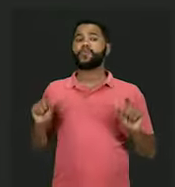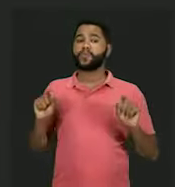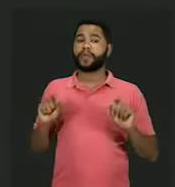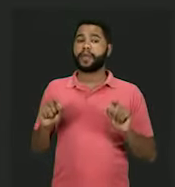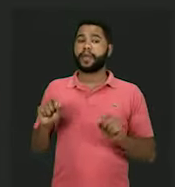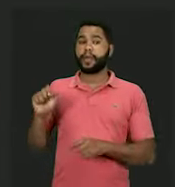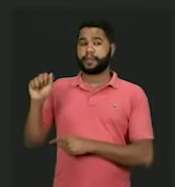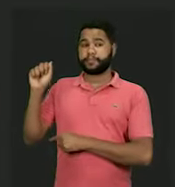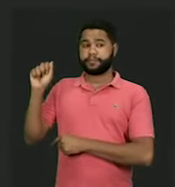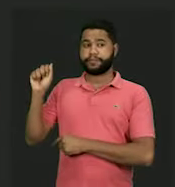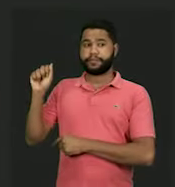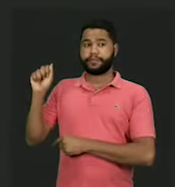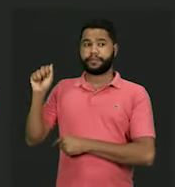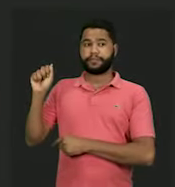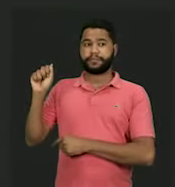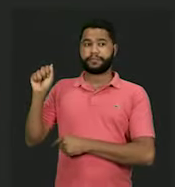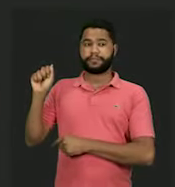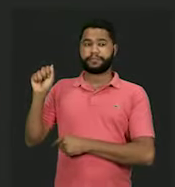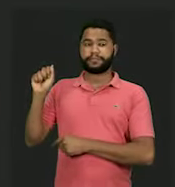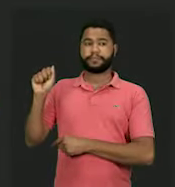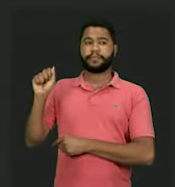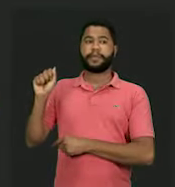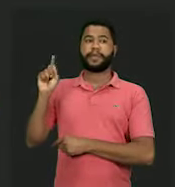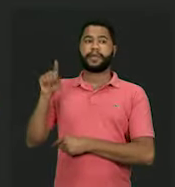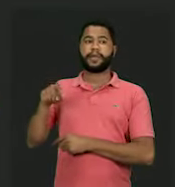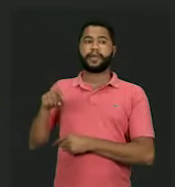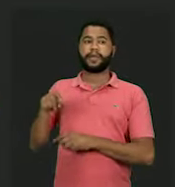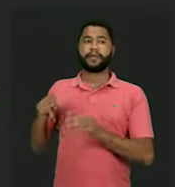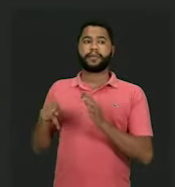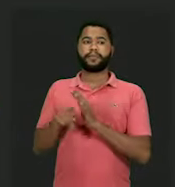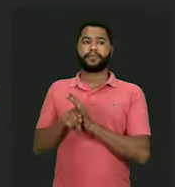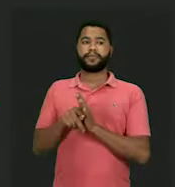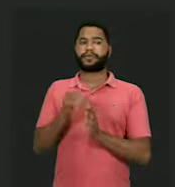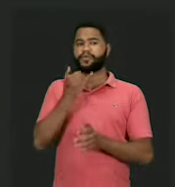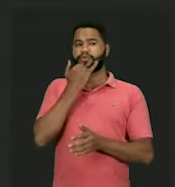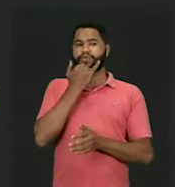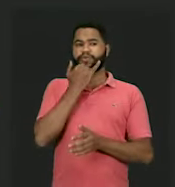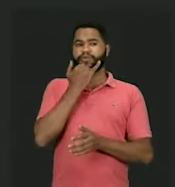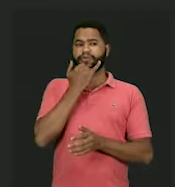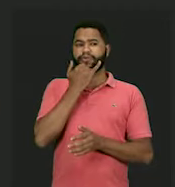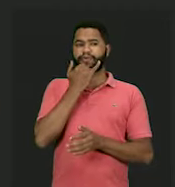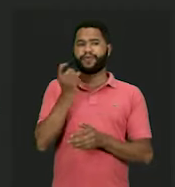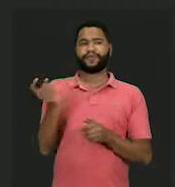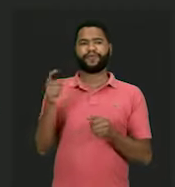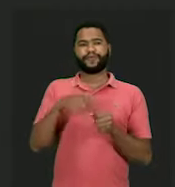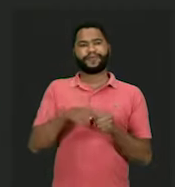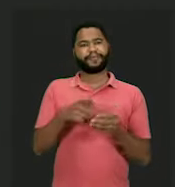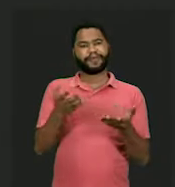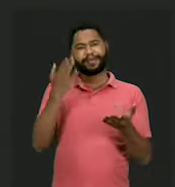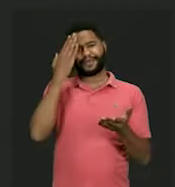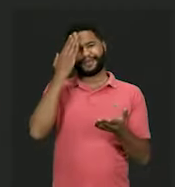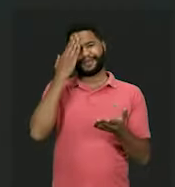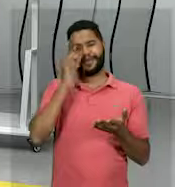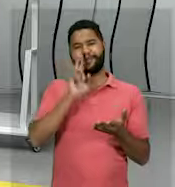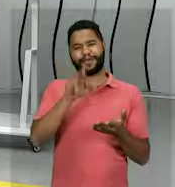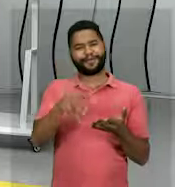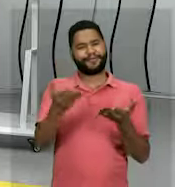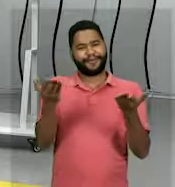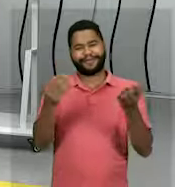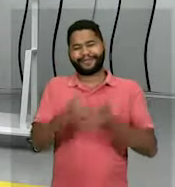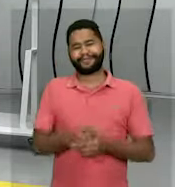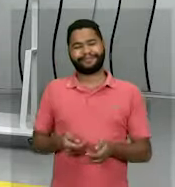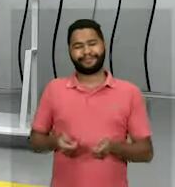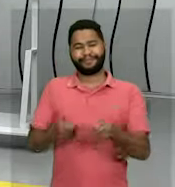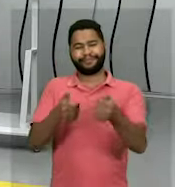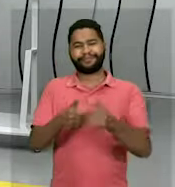letra A, a campanha, desculpa, gente, vou voltar aqui, mas a gente já até deu a resposta para vocês.